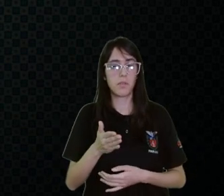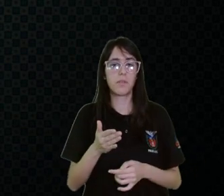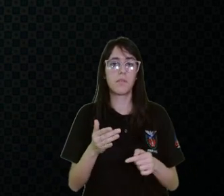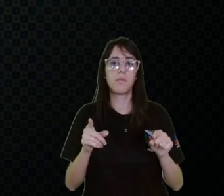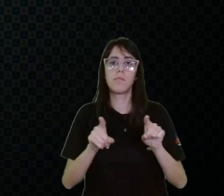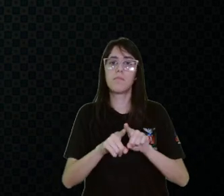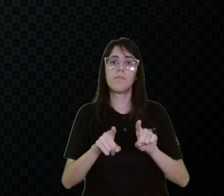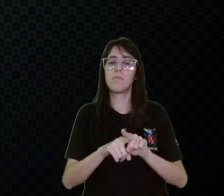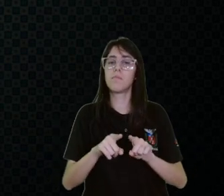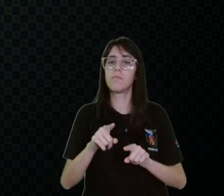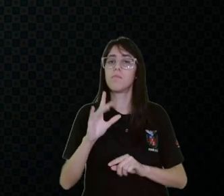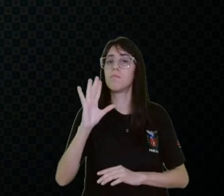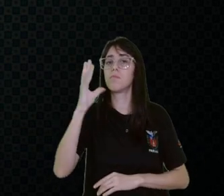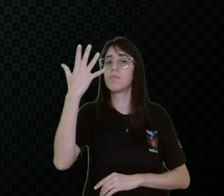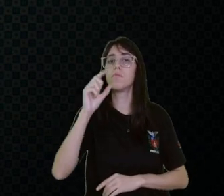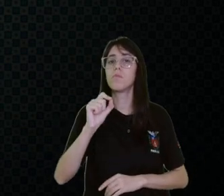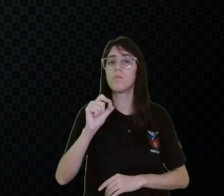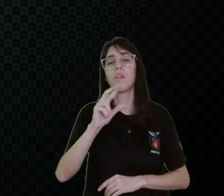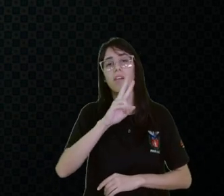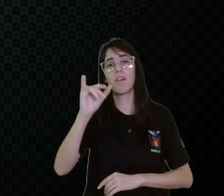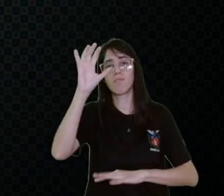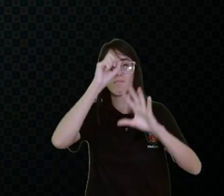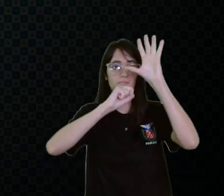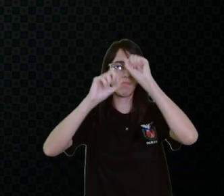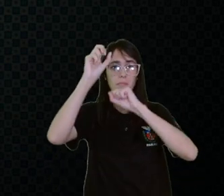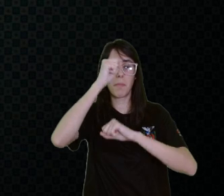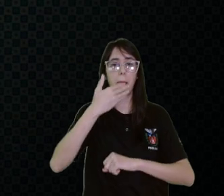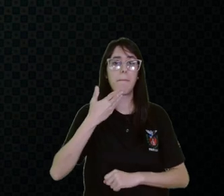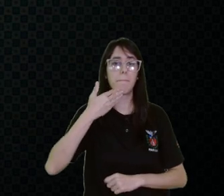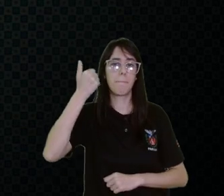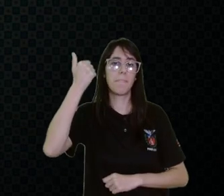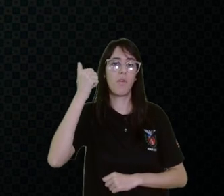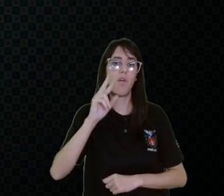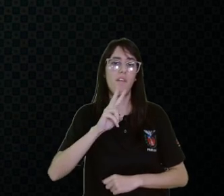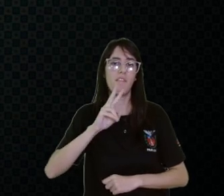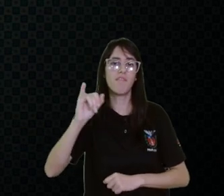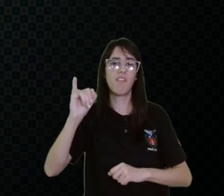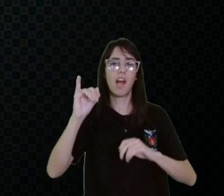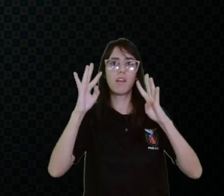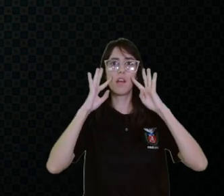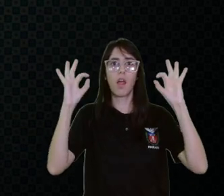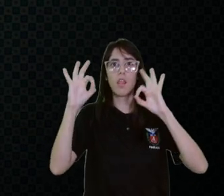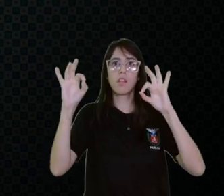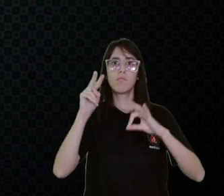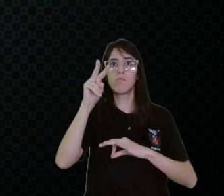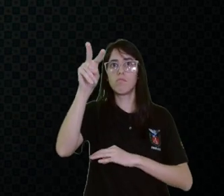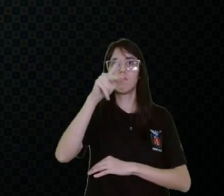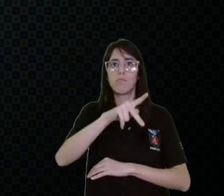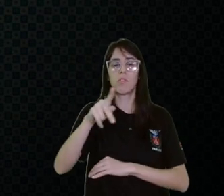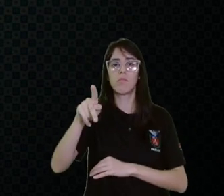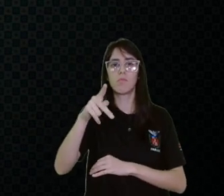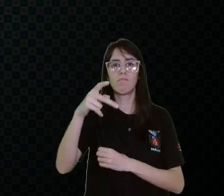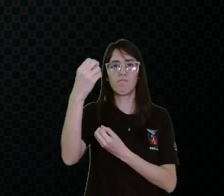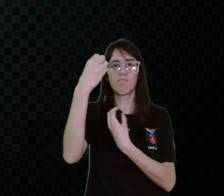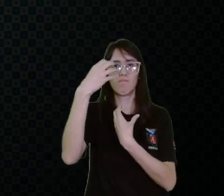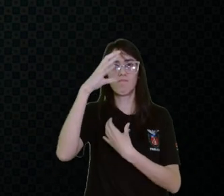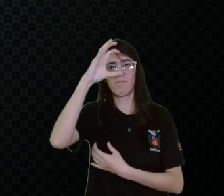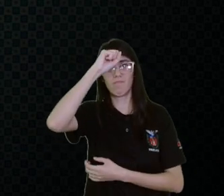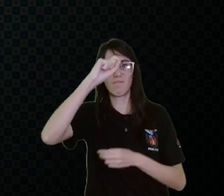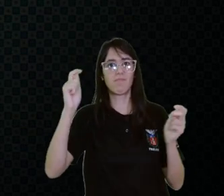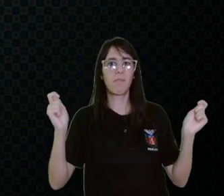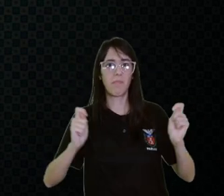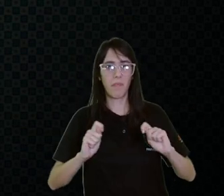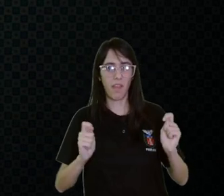ter o que resultado? Uma melhora no aprendizado, uma atenção e uma concentração por maior parte do tempo, a gente